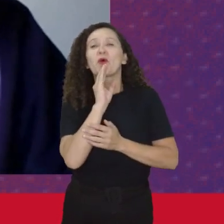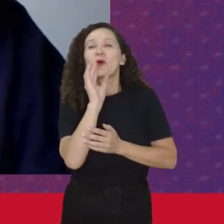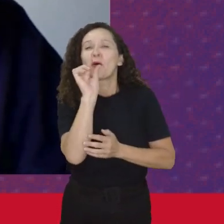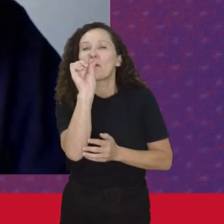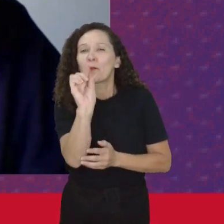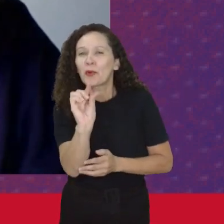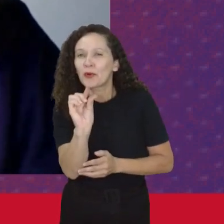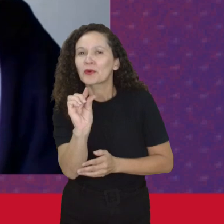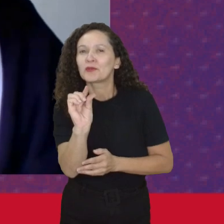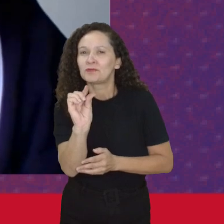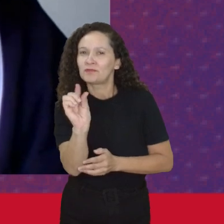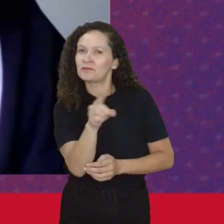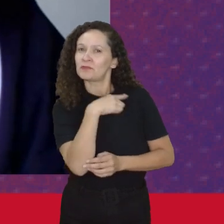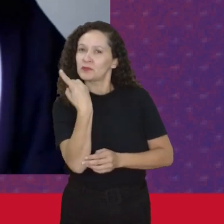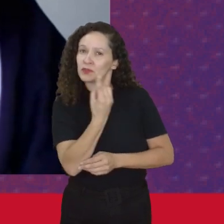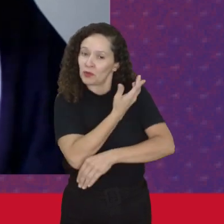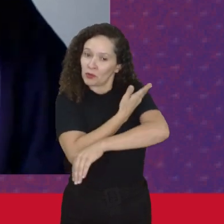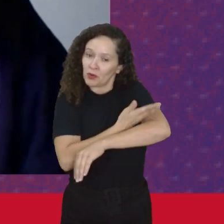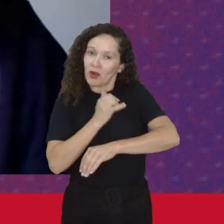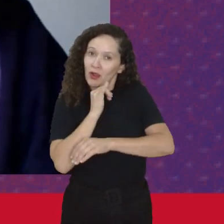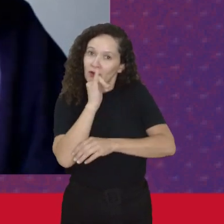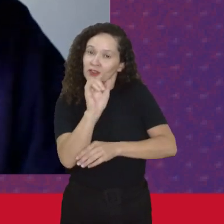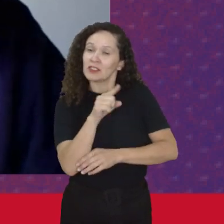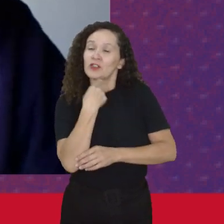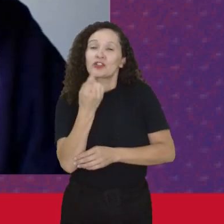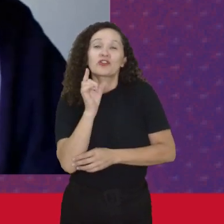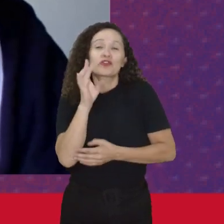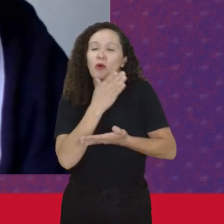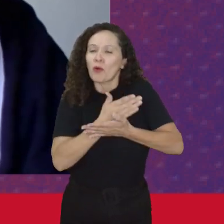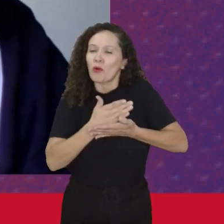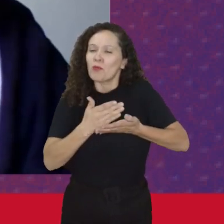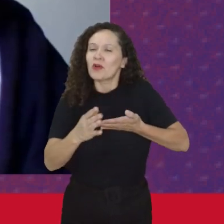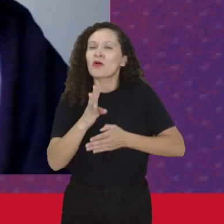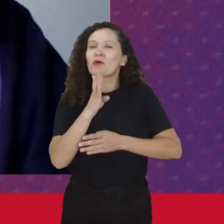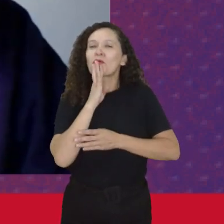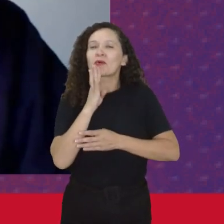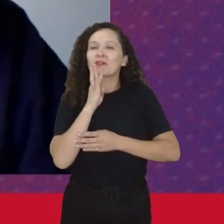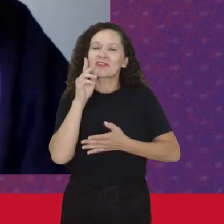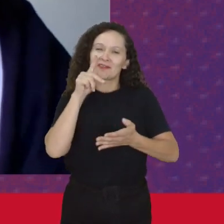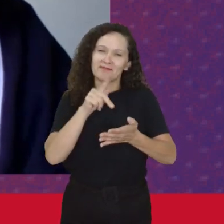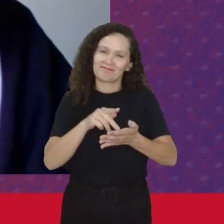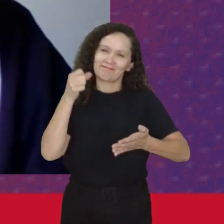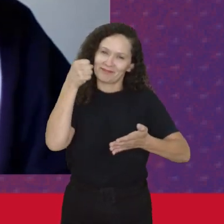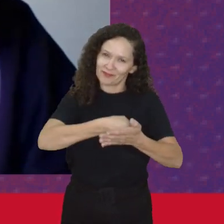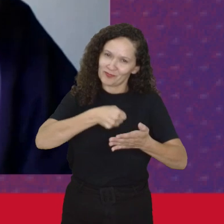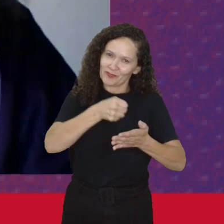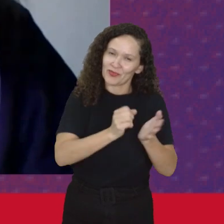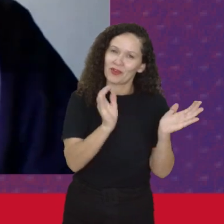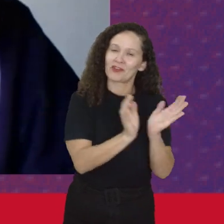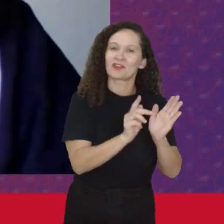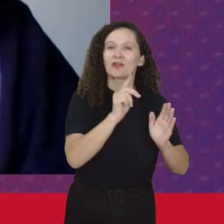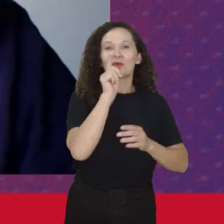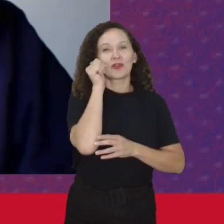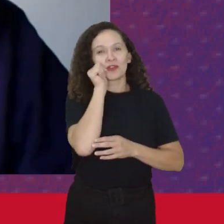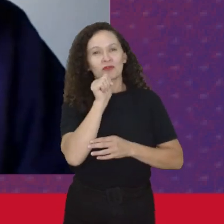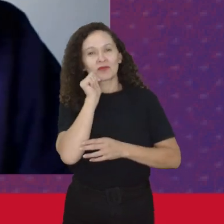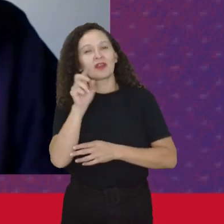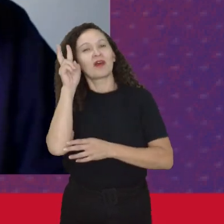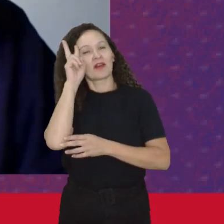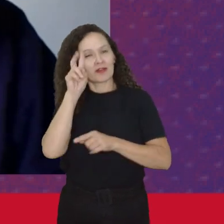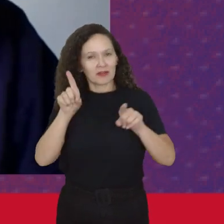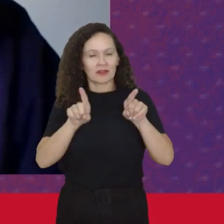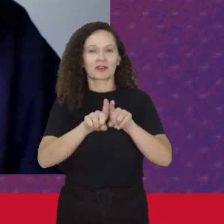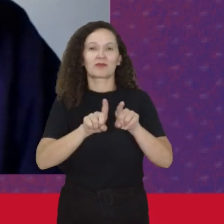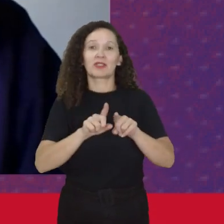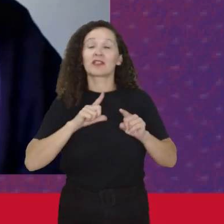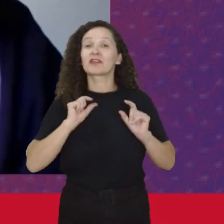Nós costumamos dizer que nós estamos apenas começando a conhecer essa luta e essa história E